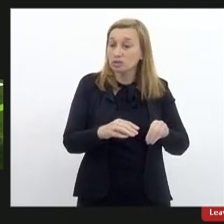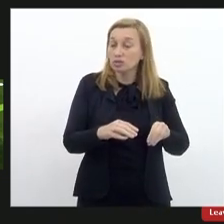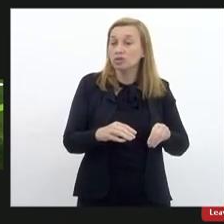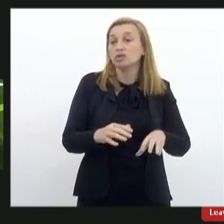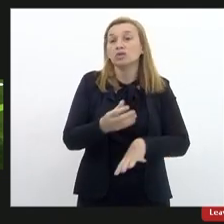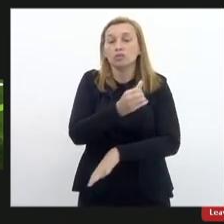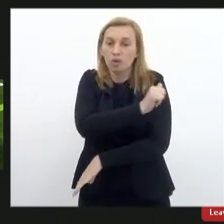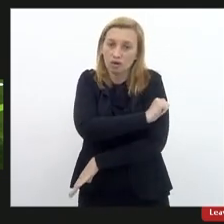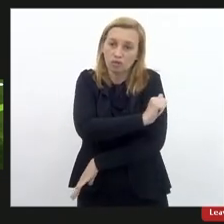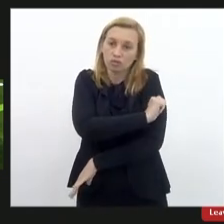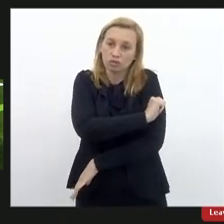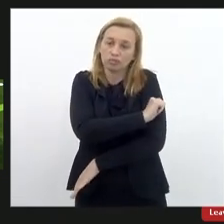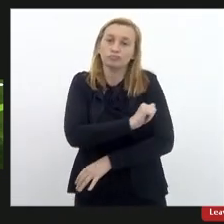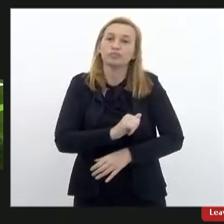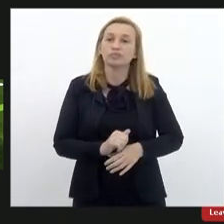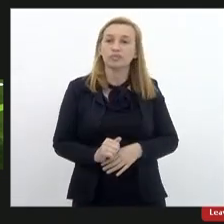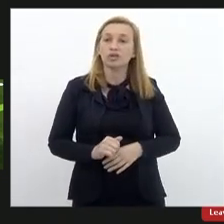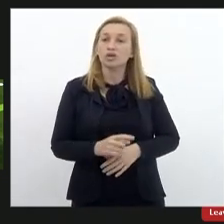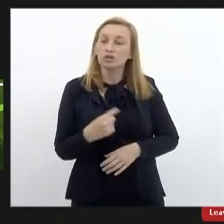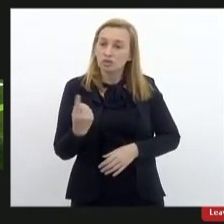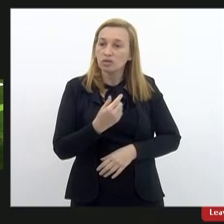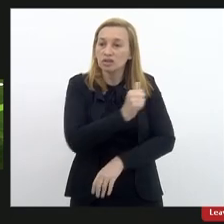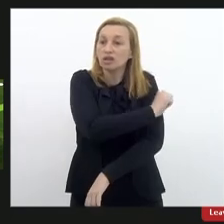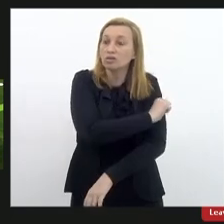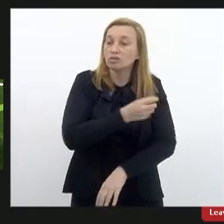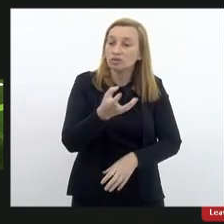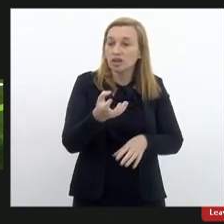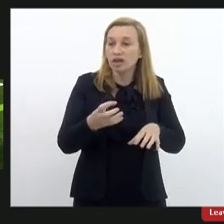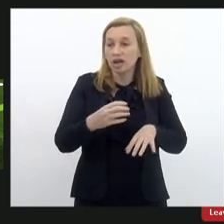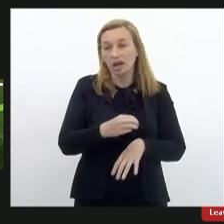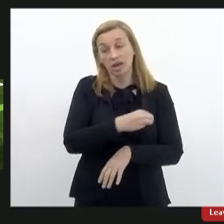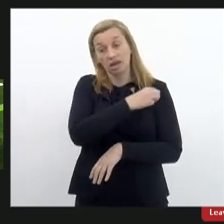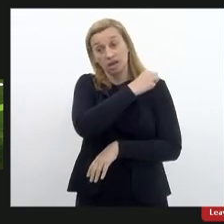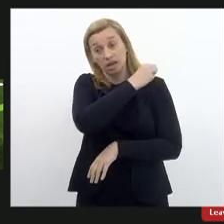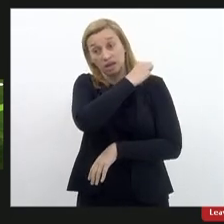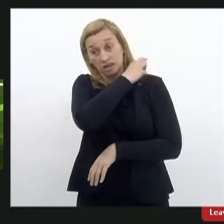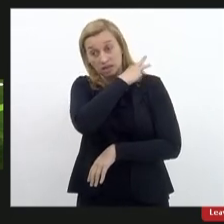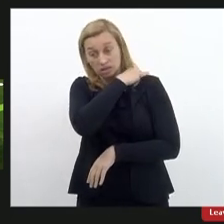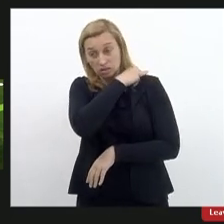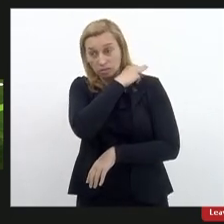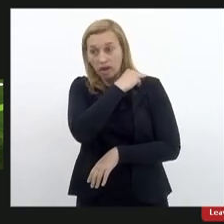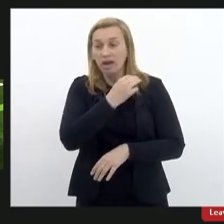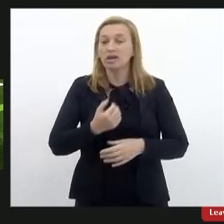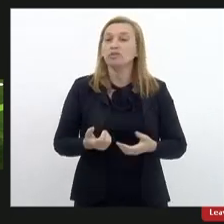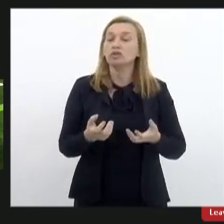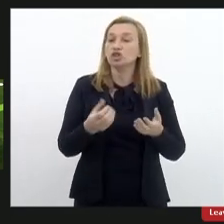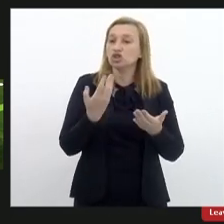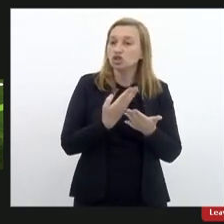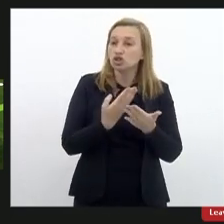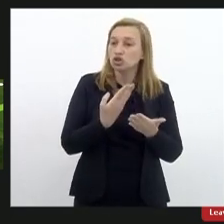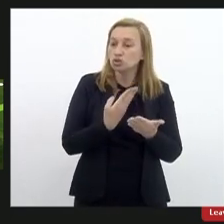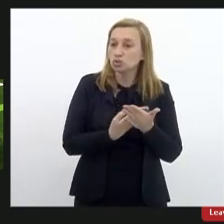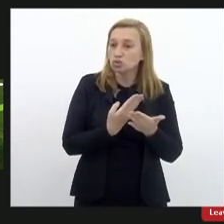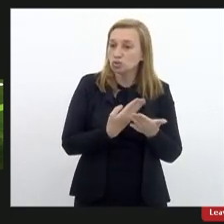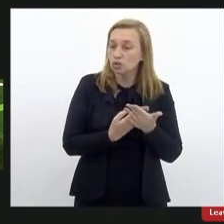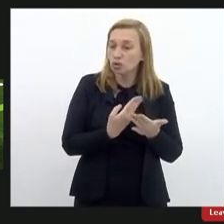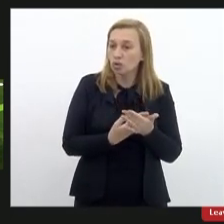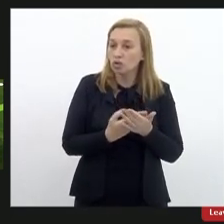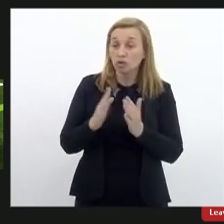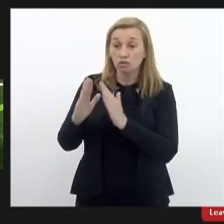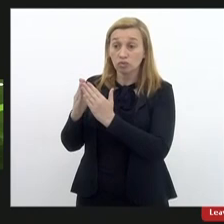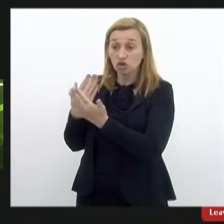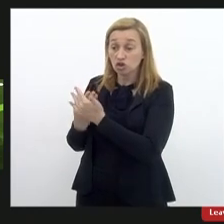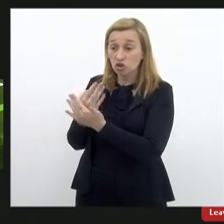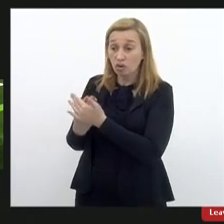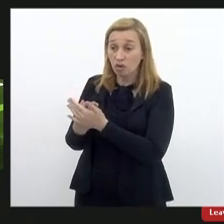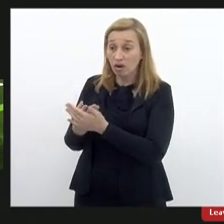aluno. No nosso aluno, quando quer fazer ensino médio e estudou numa escola que estava com irregularidade, uma